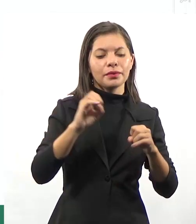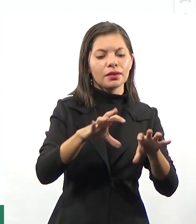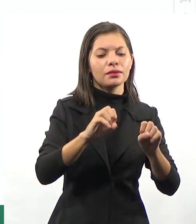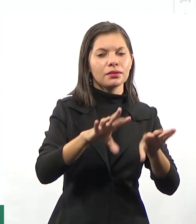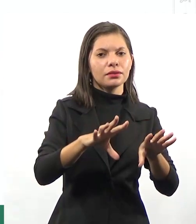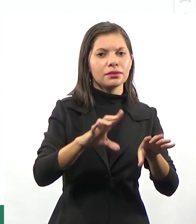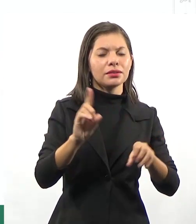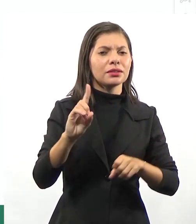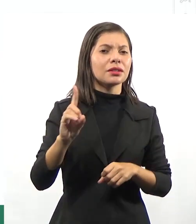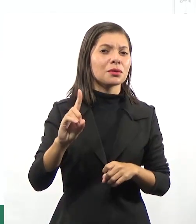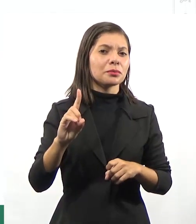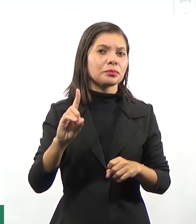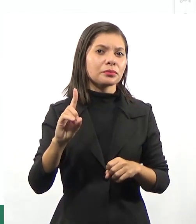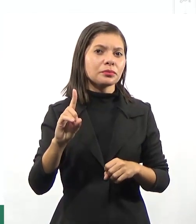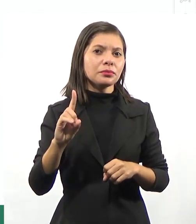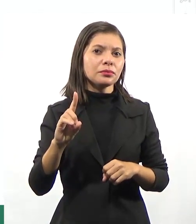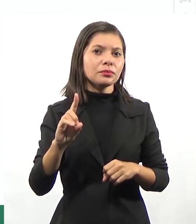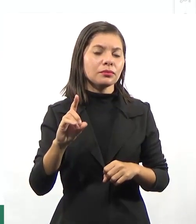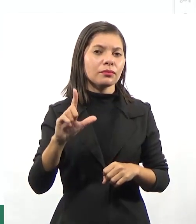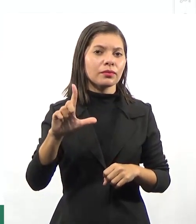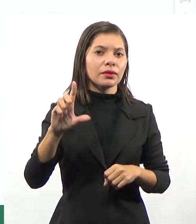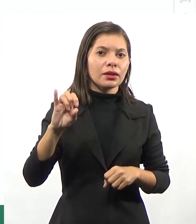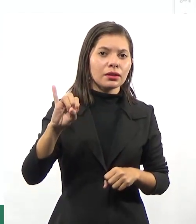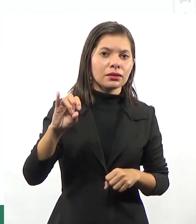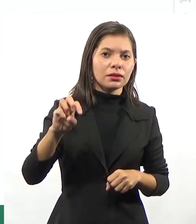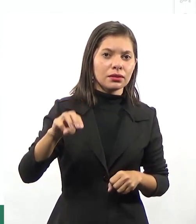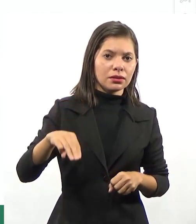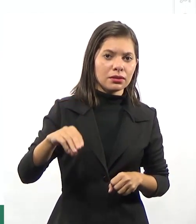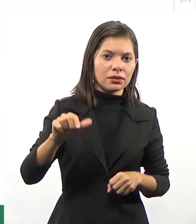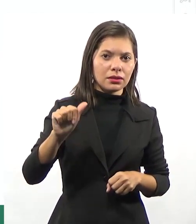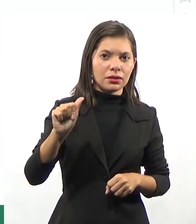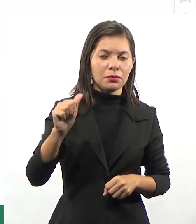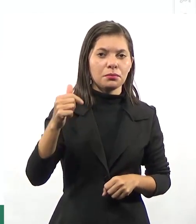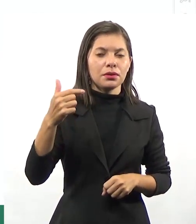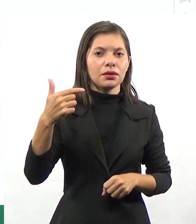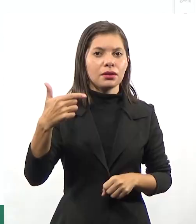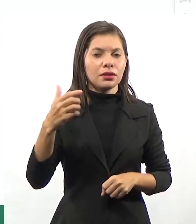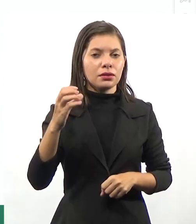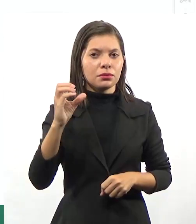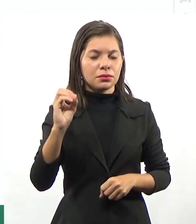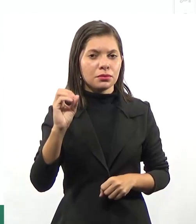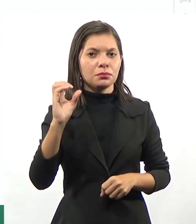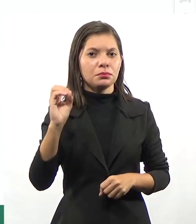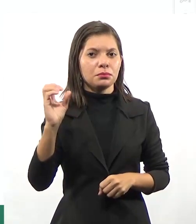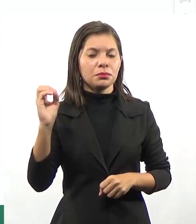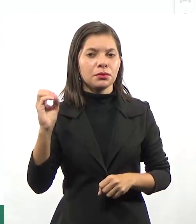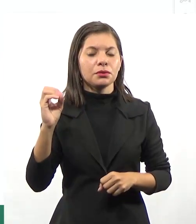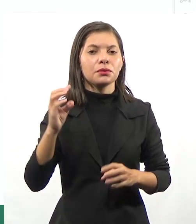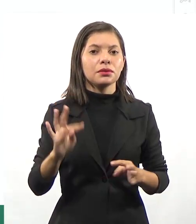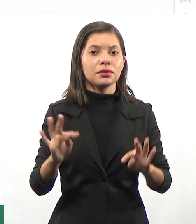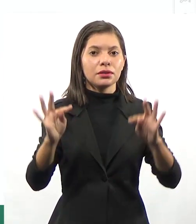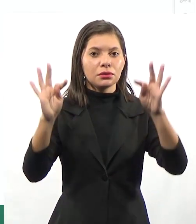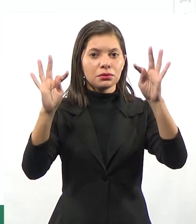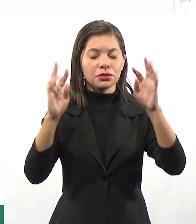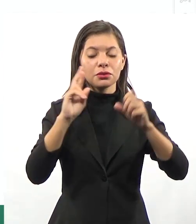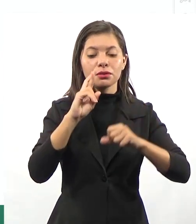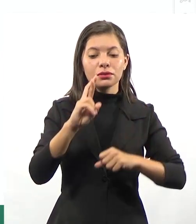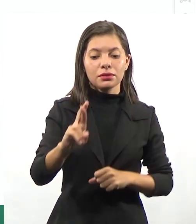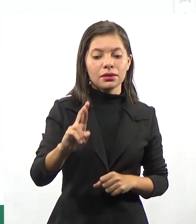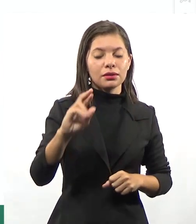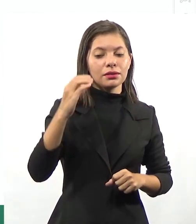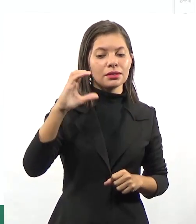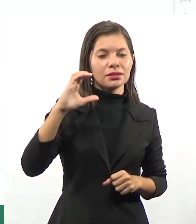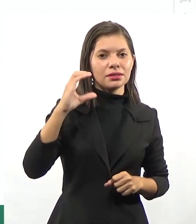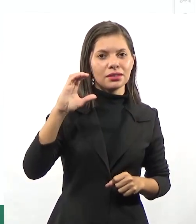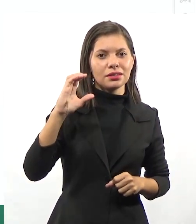Já Lima, em 2000, acrescenta que tecnologia é o resultado da ciência, o resultado do